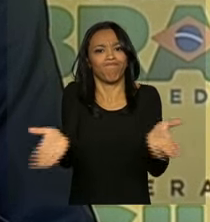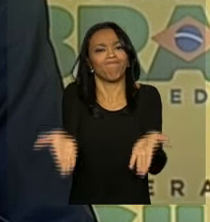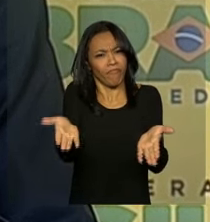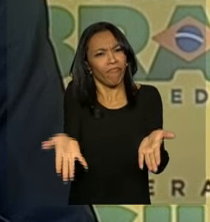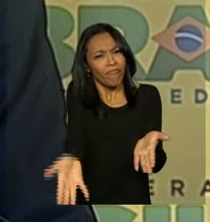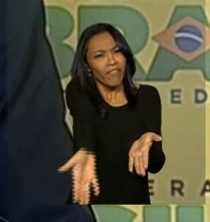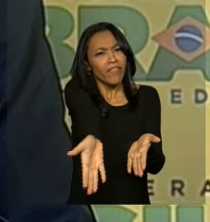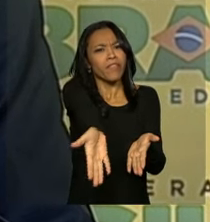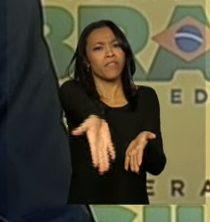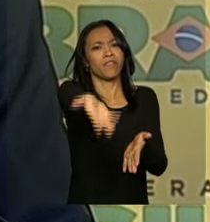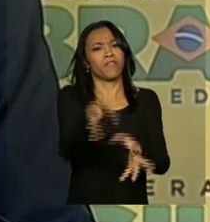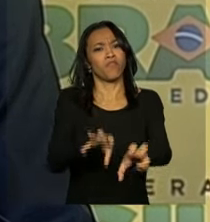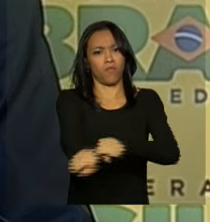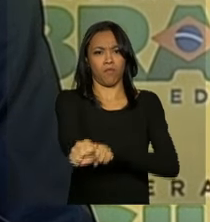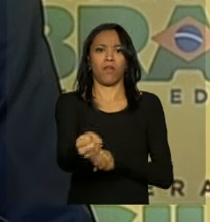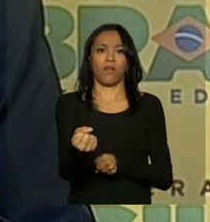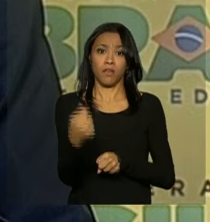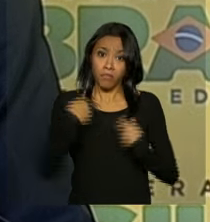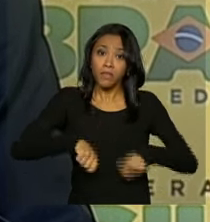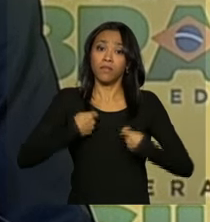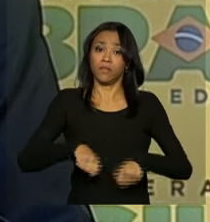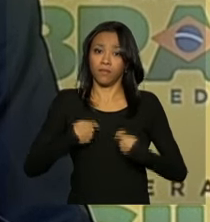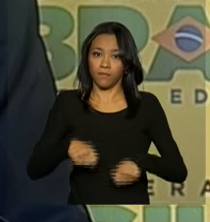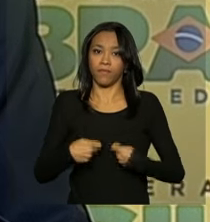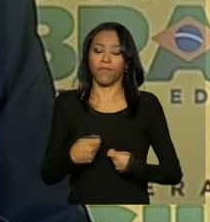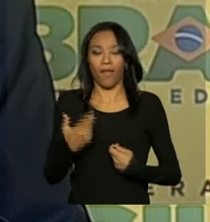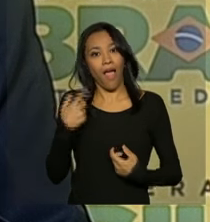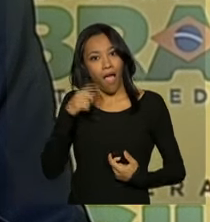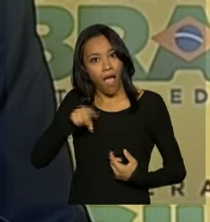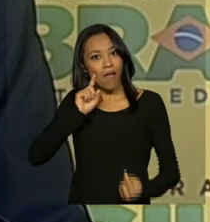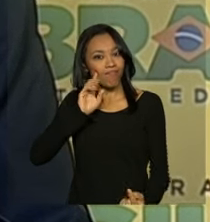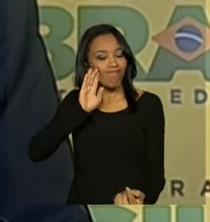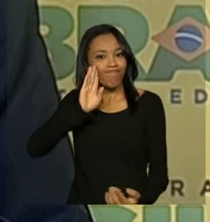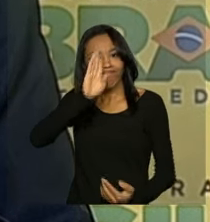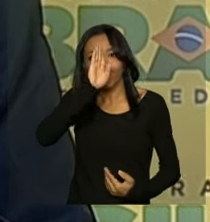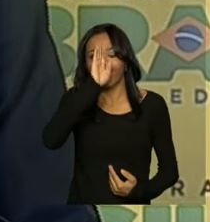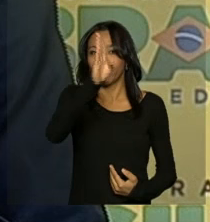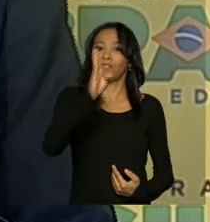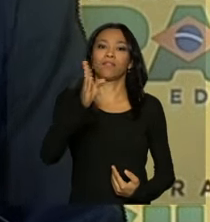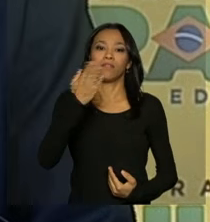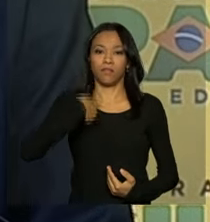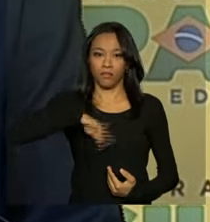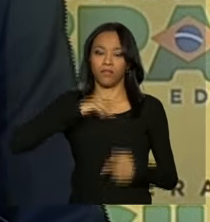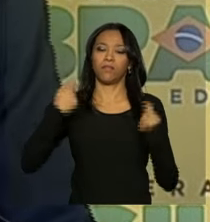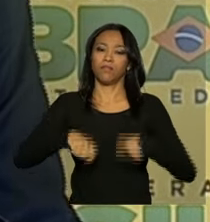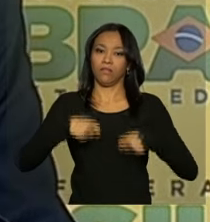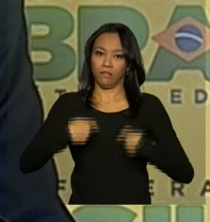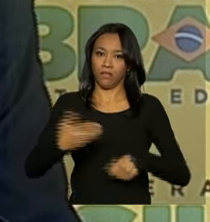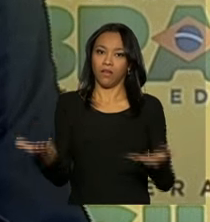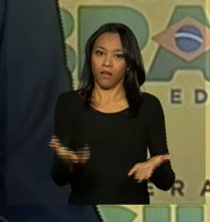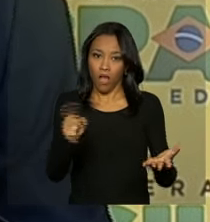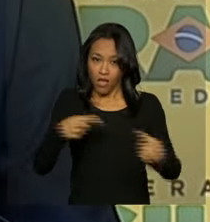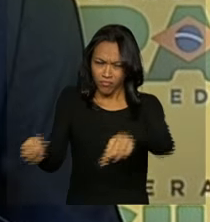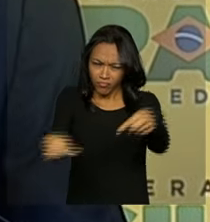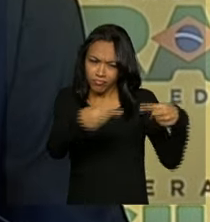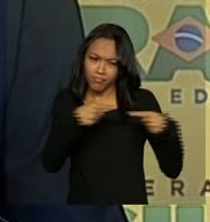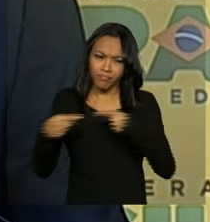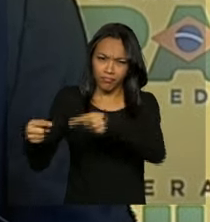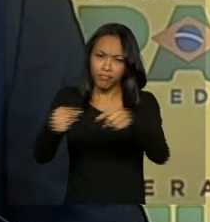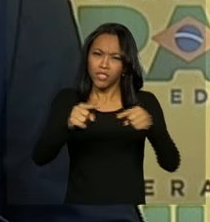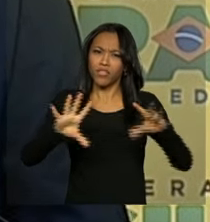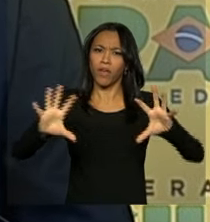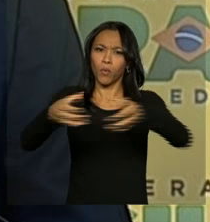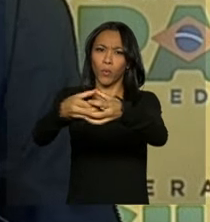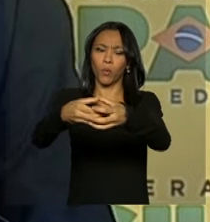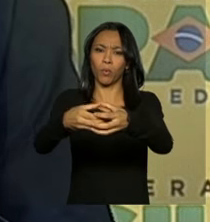complementação na licenciatura que ele precisa. Esse é o ponto mais importante que nós temos agora. Essa a discussão que nós vamos fazer com o Conselho de